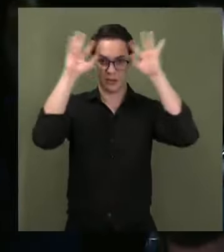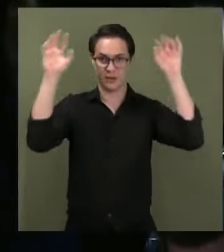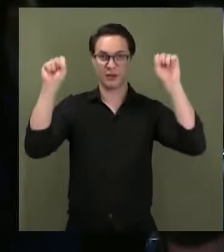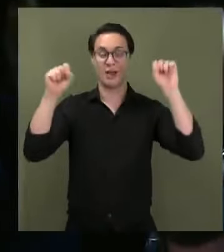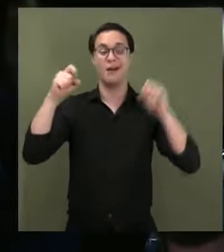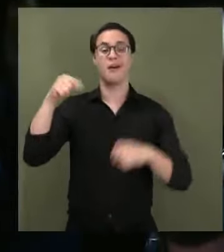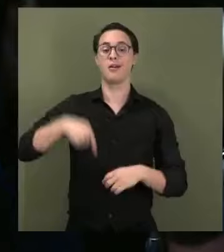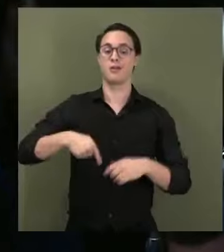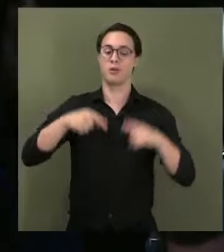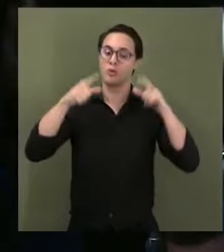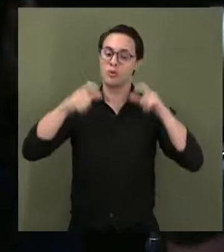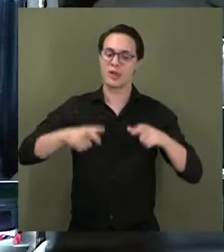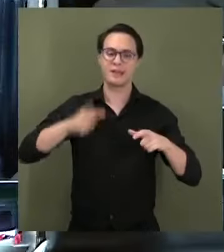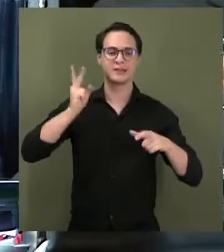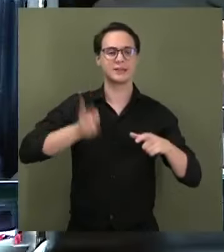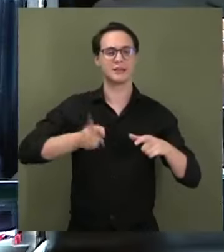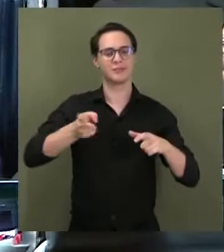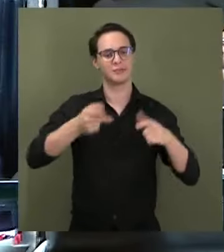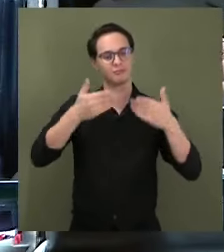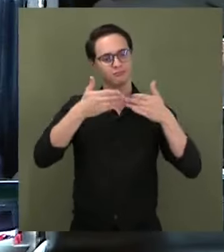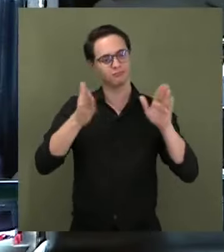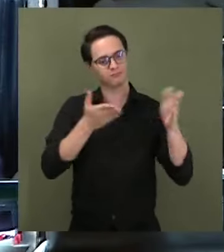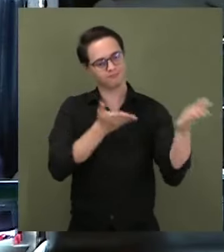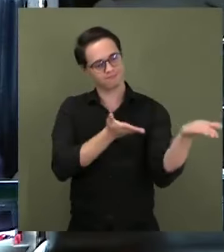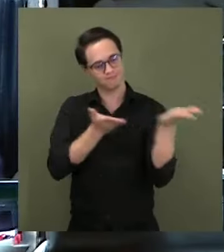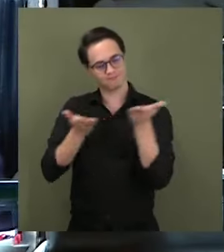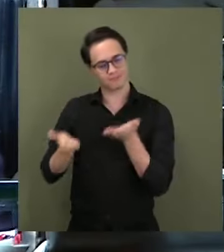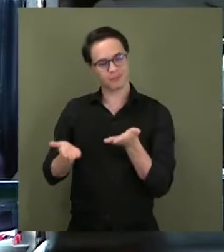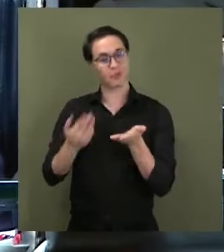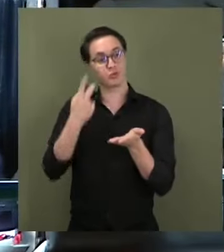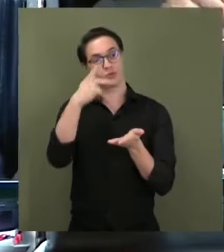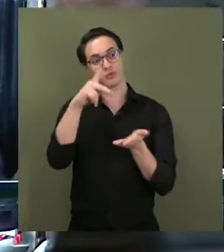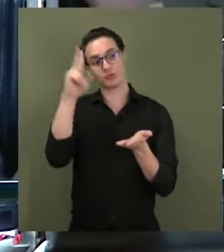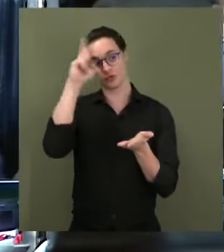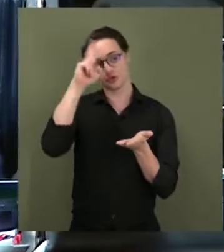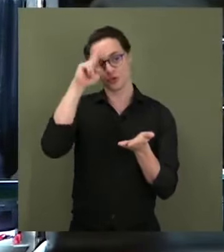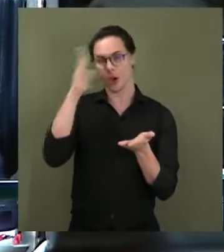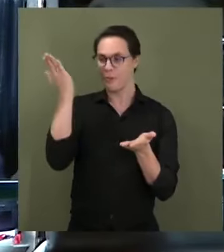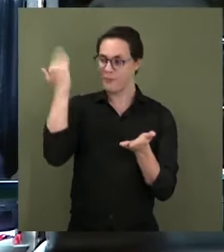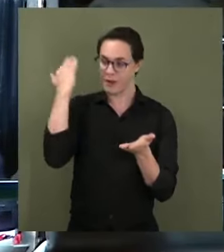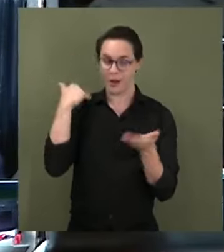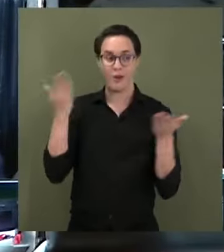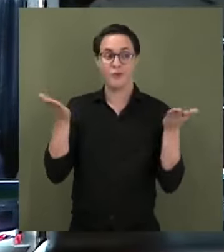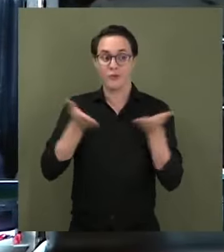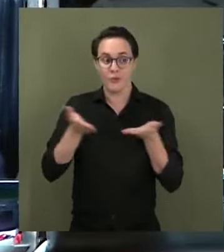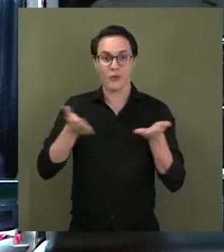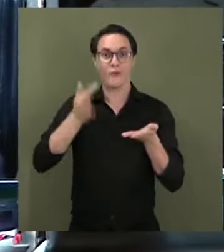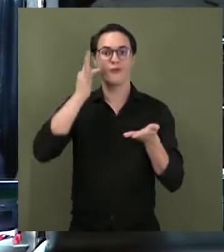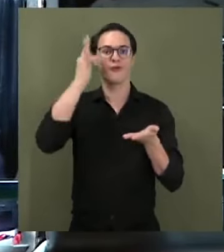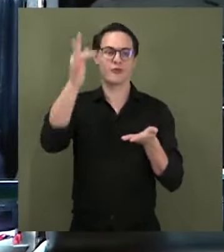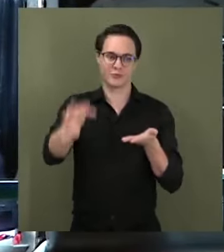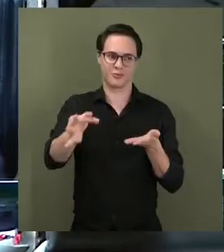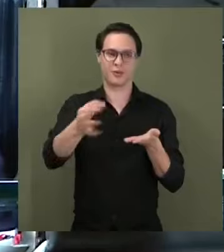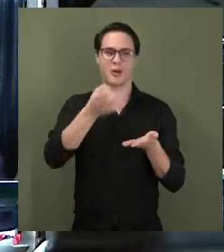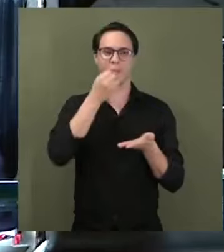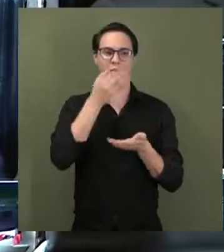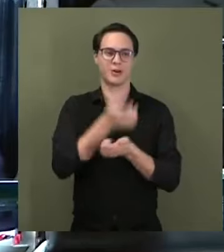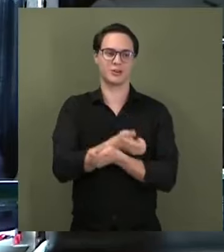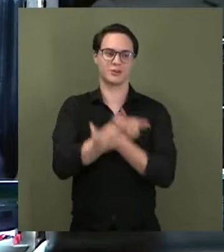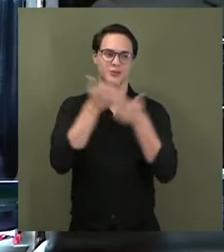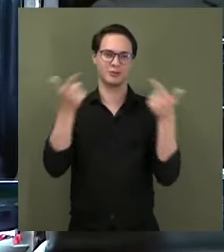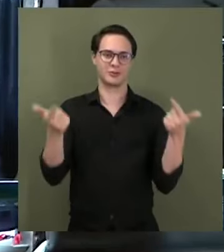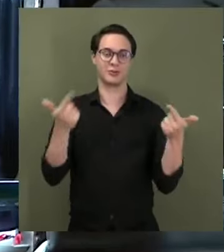aqui sempre muito bem-vindo pelo seu passado, pelo seu presente e pelo seu futuro. Muito boa sorte.